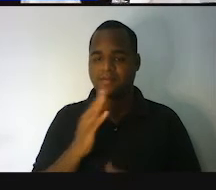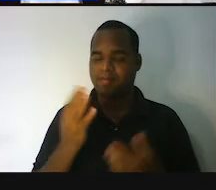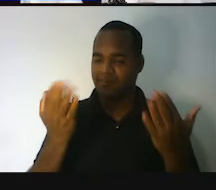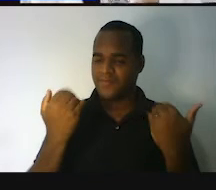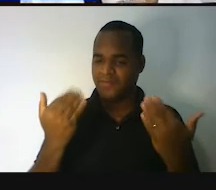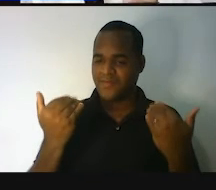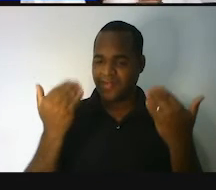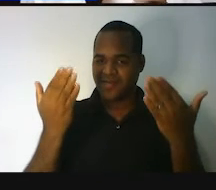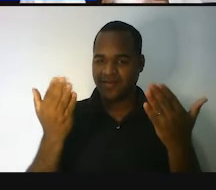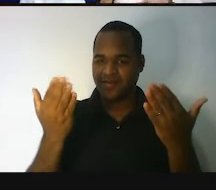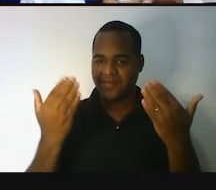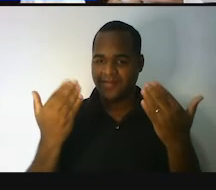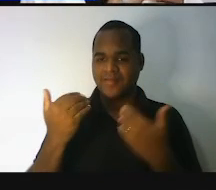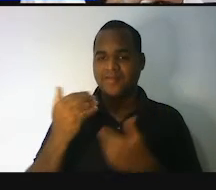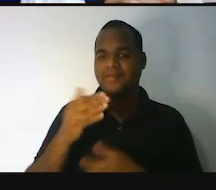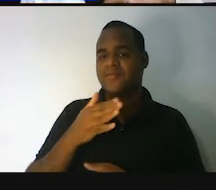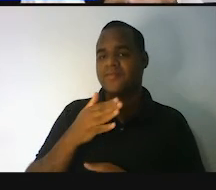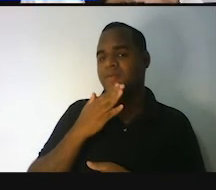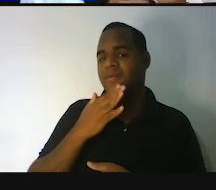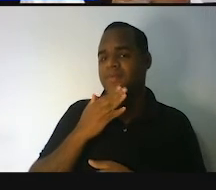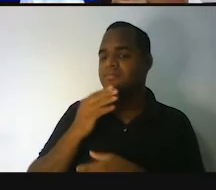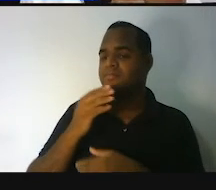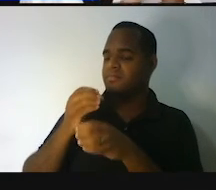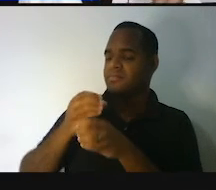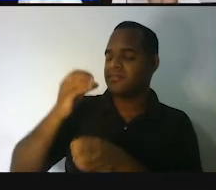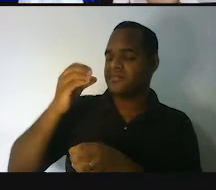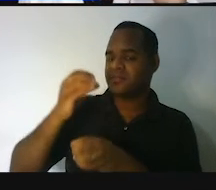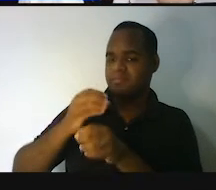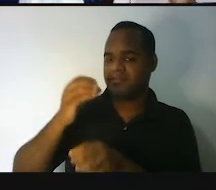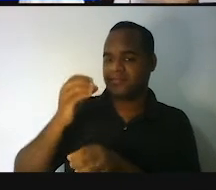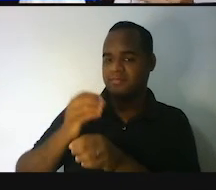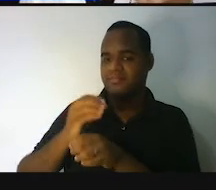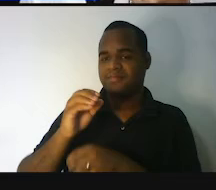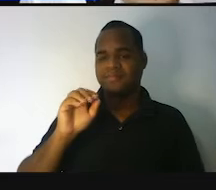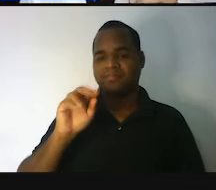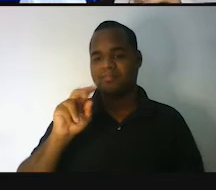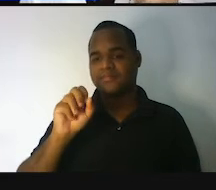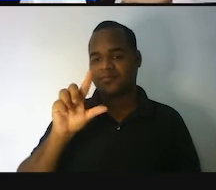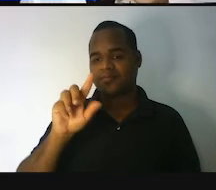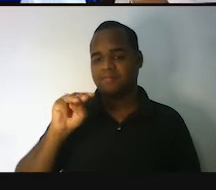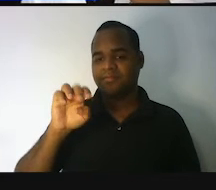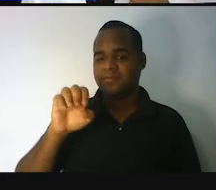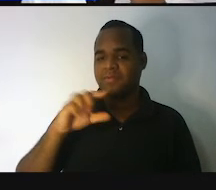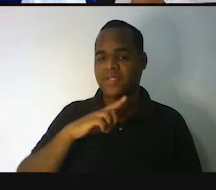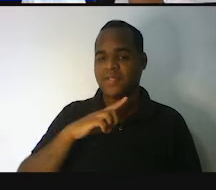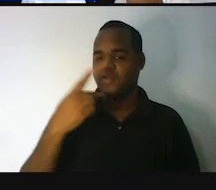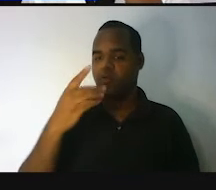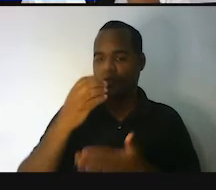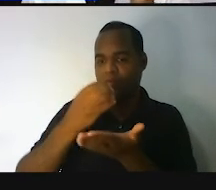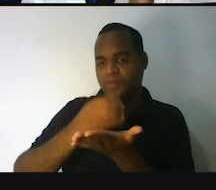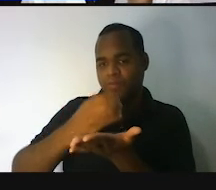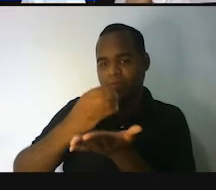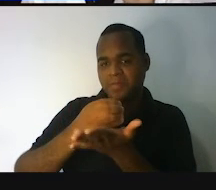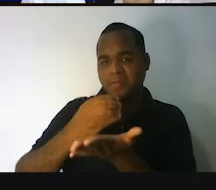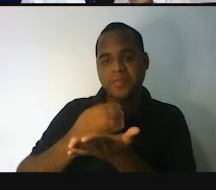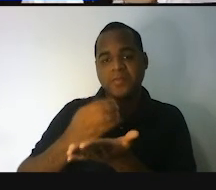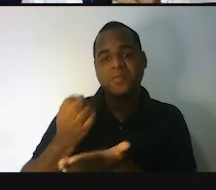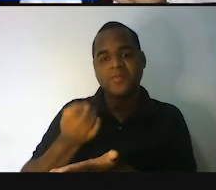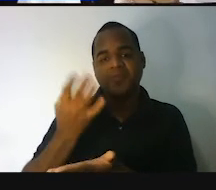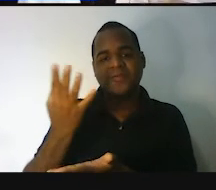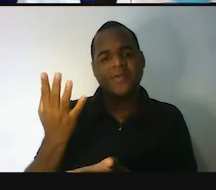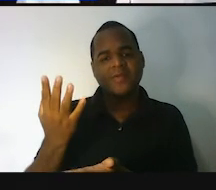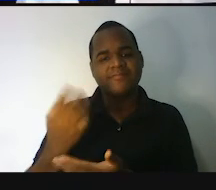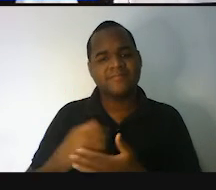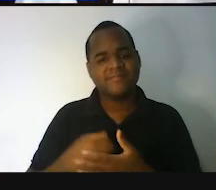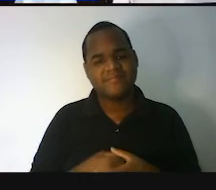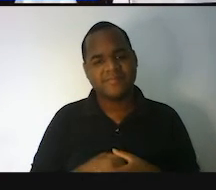qual é o volume desse copo seu aí? E